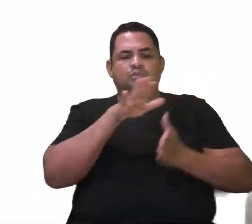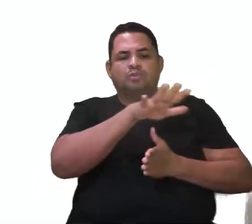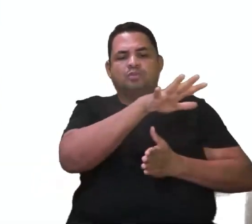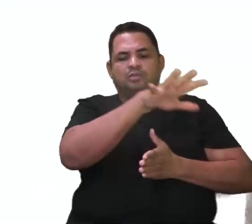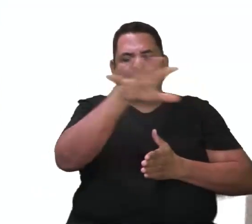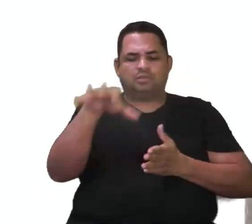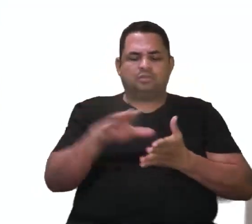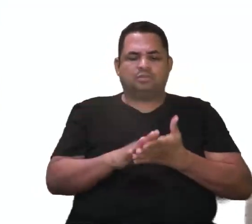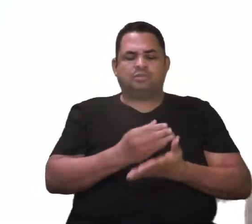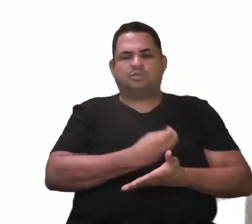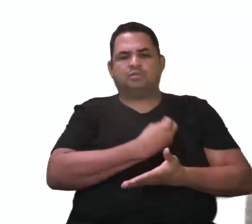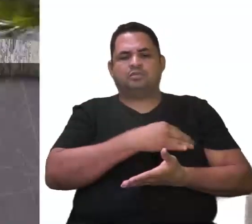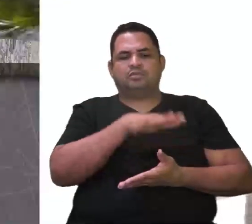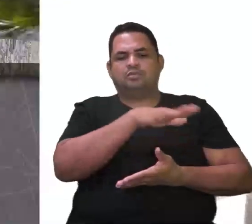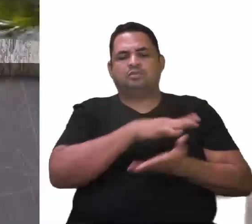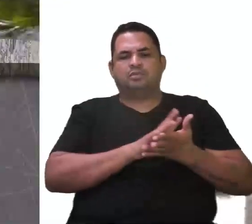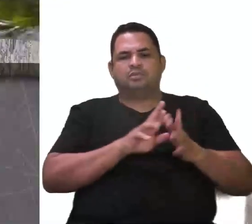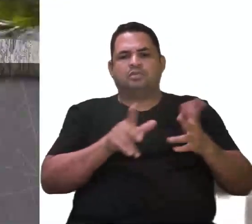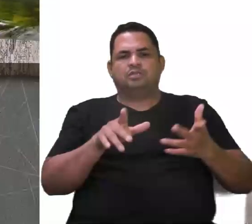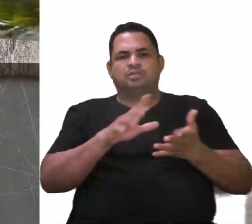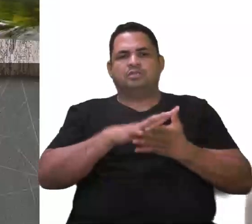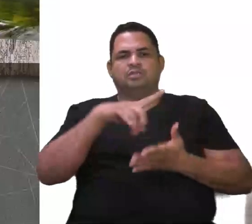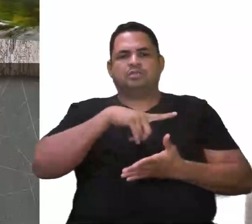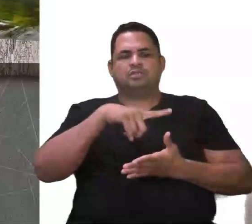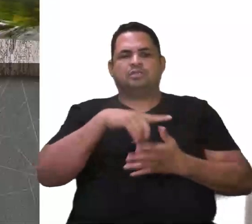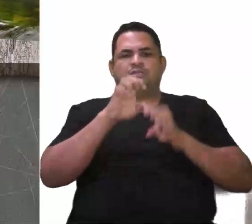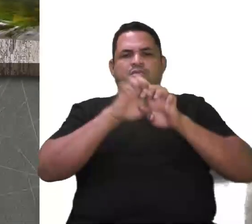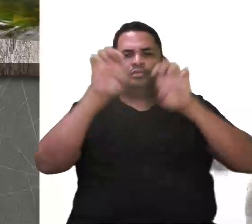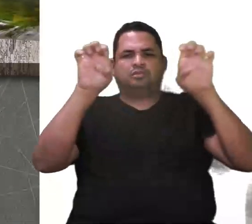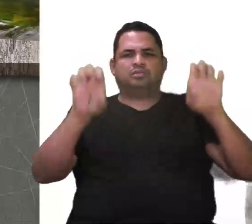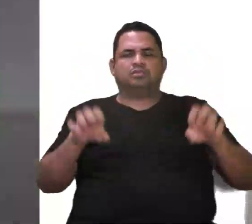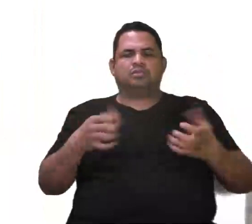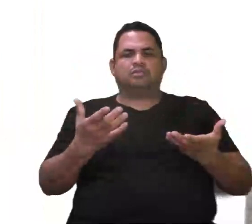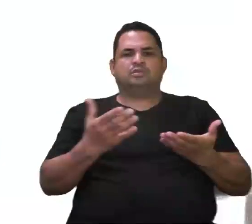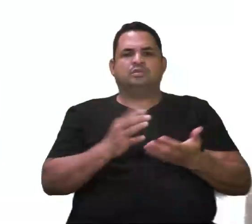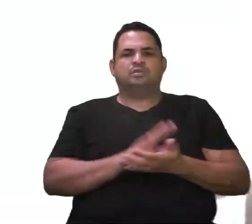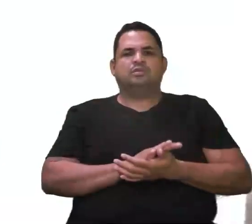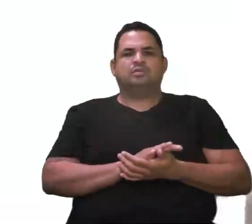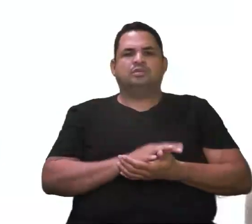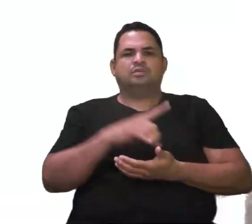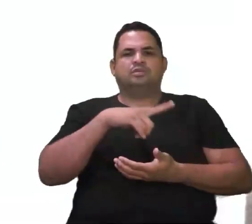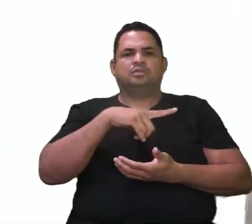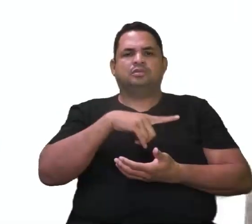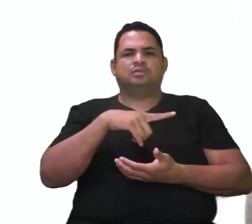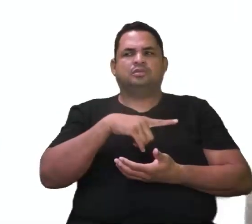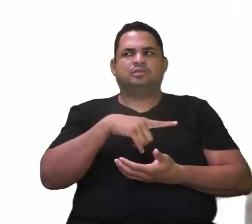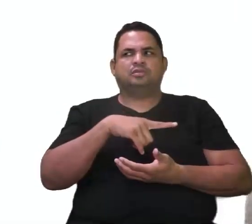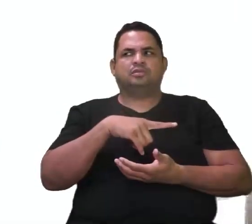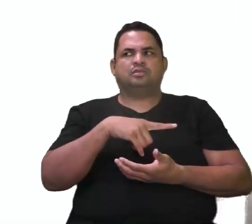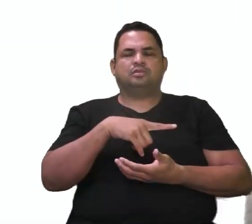diferentes e eles, então, têm estruturas diferentes, tá? E vão ter